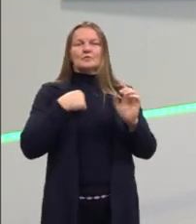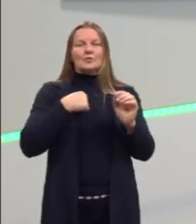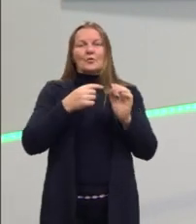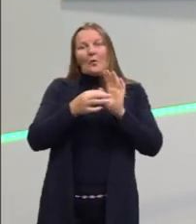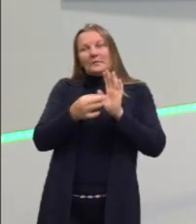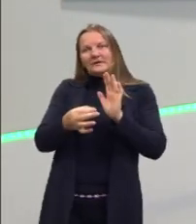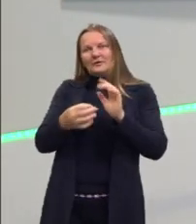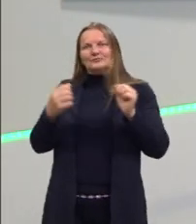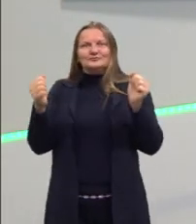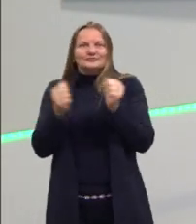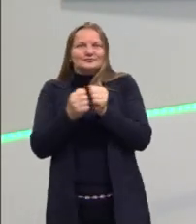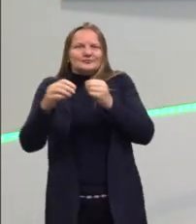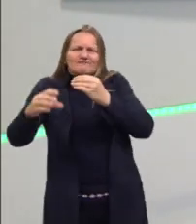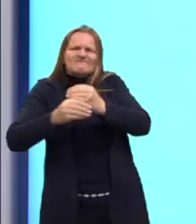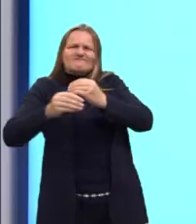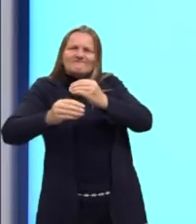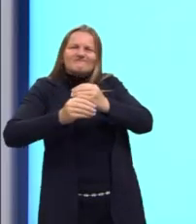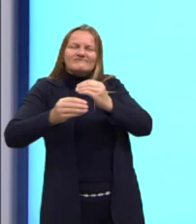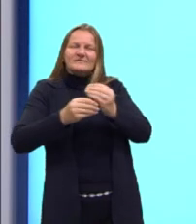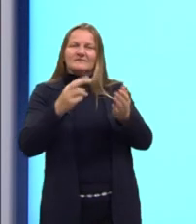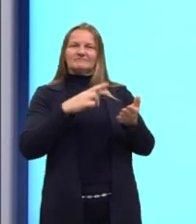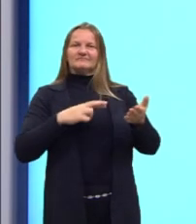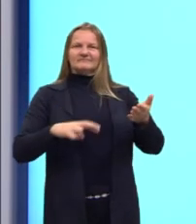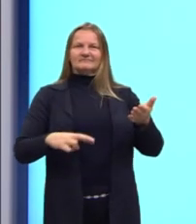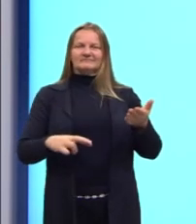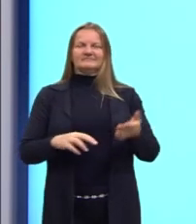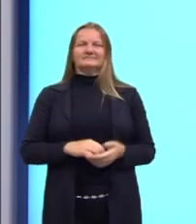argumentando no teu texto de redação.